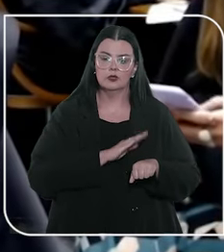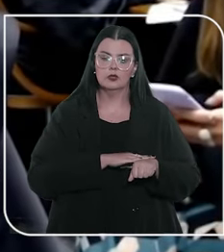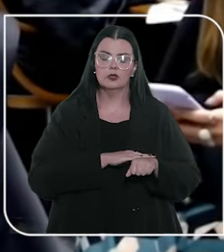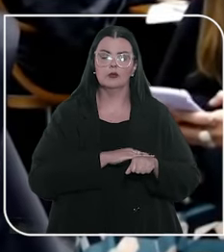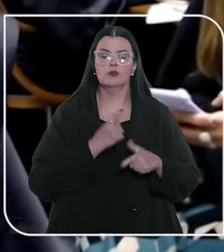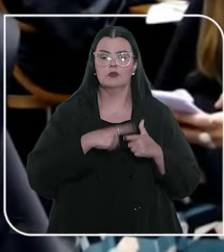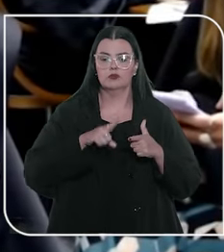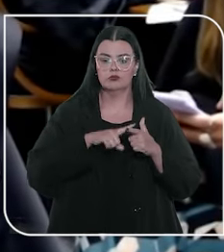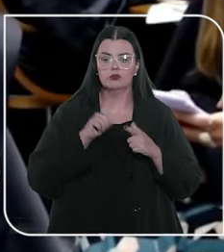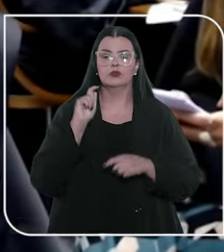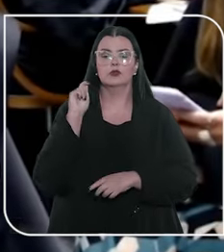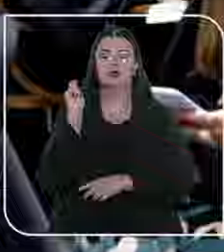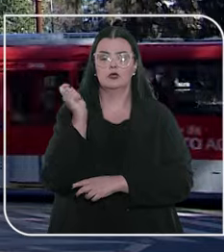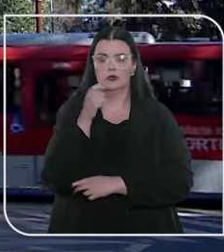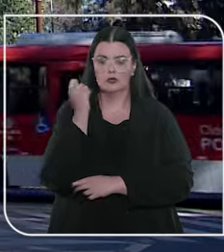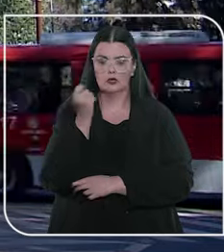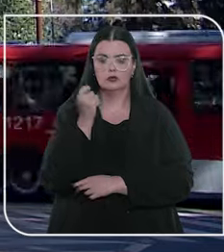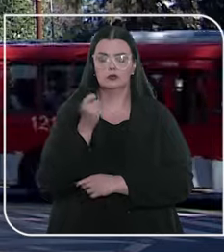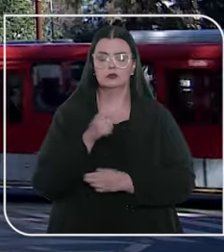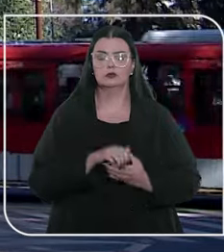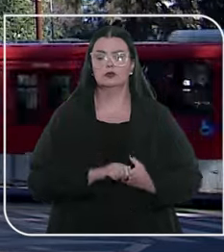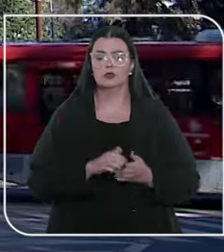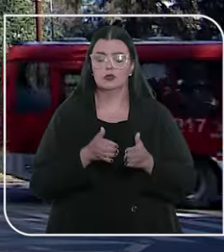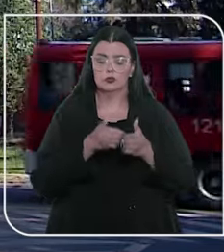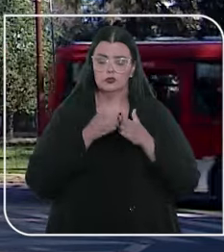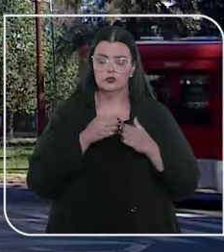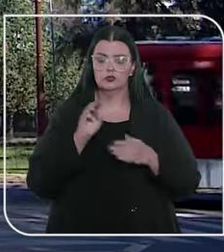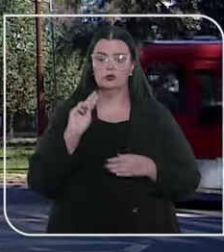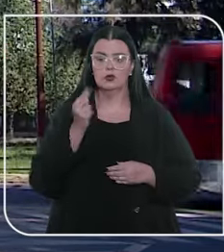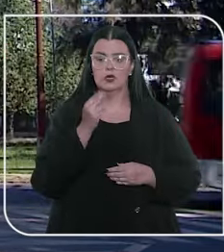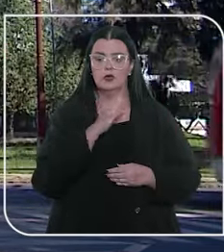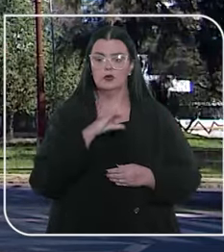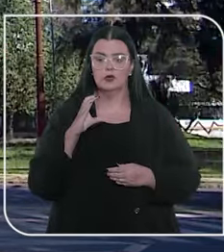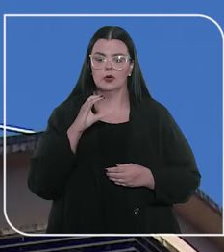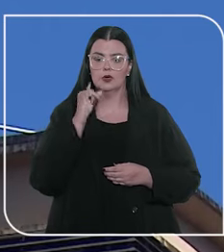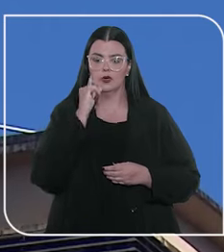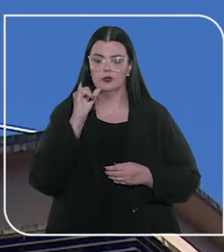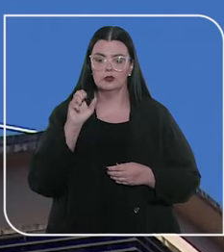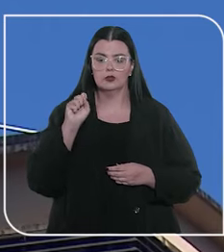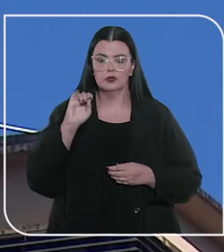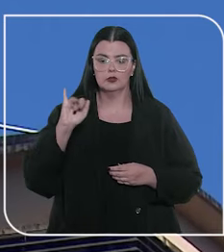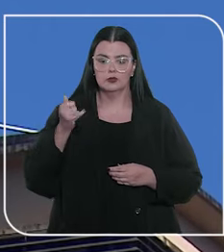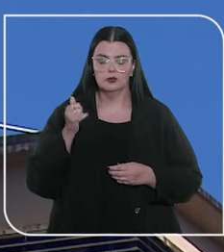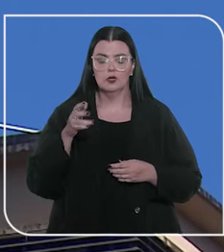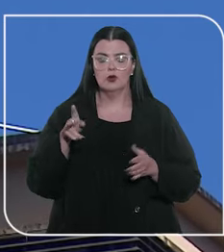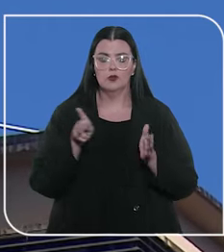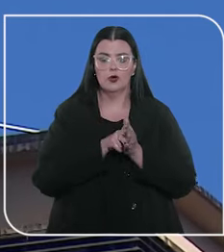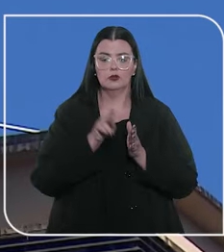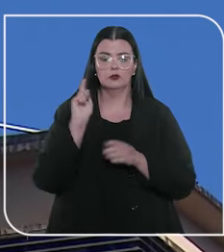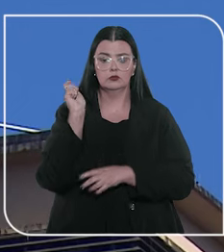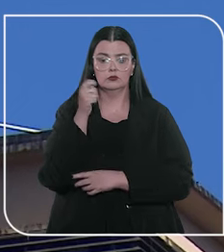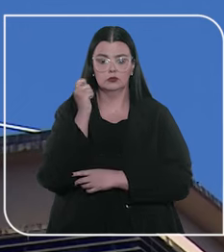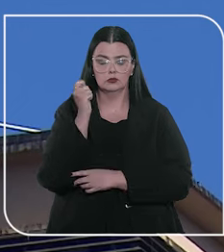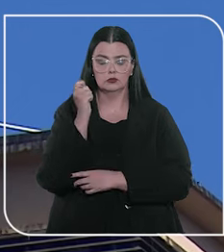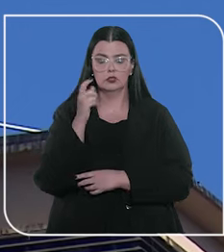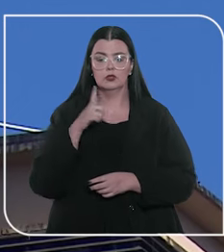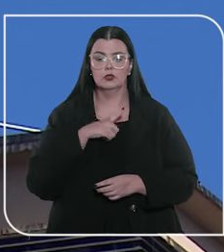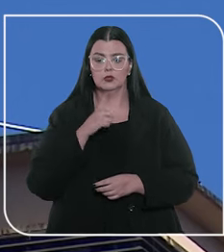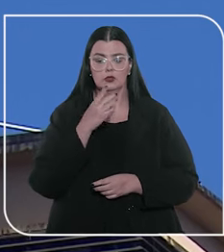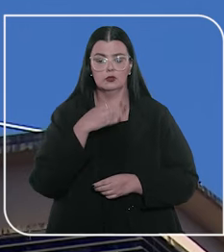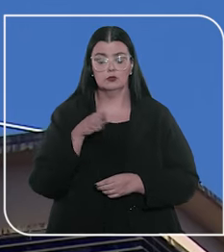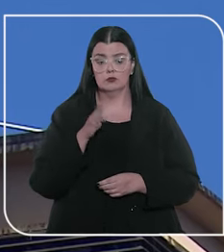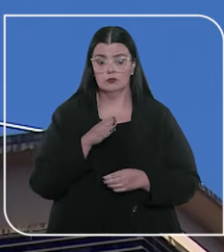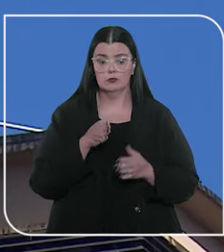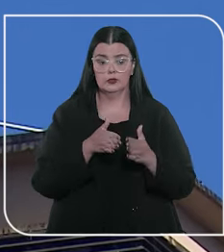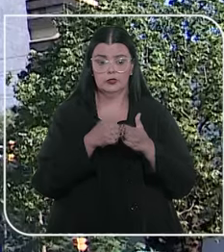estado de calamidade pública. A mulher pediu o habeas corpus inicialmente ao Tribunal de Justiça do Rio Grande do Sul, que